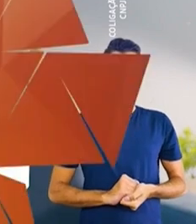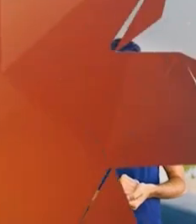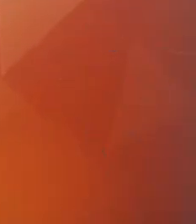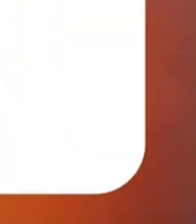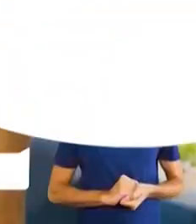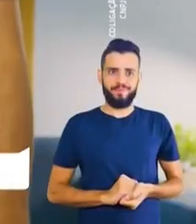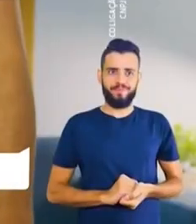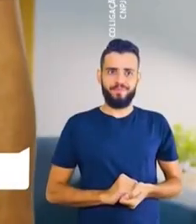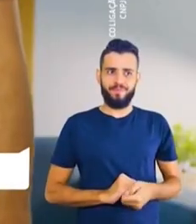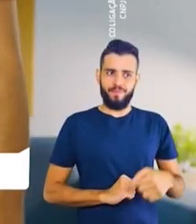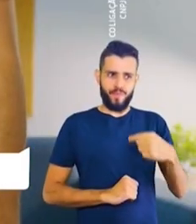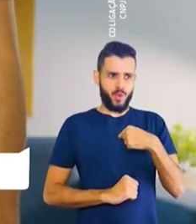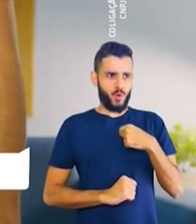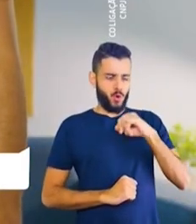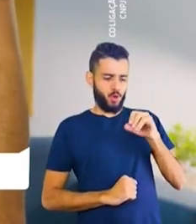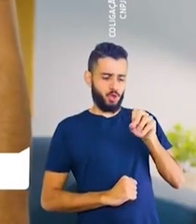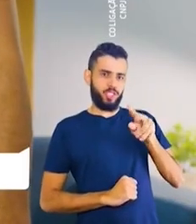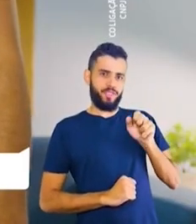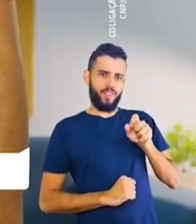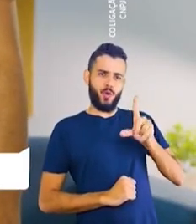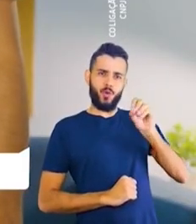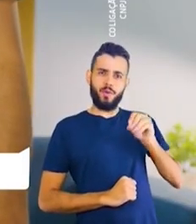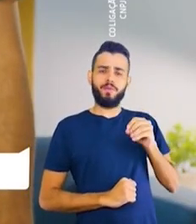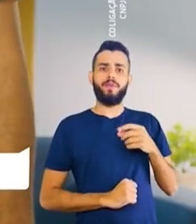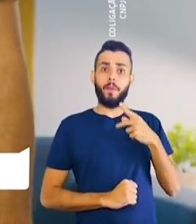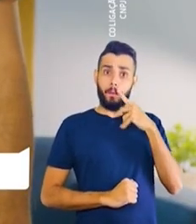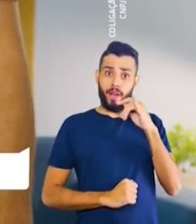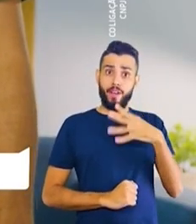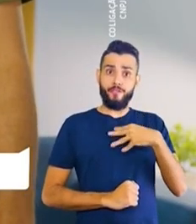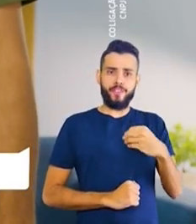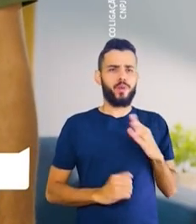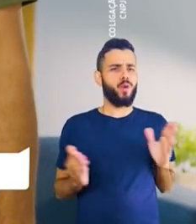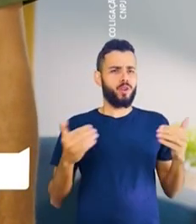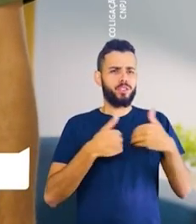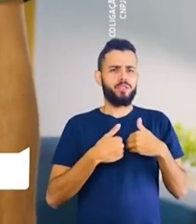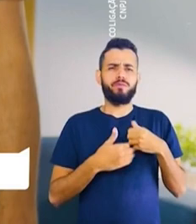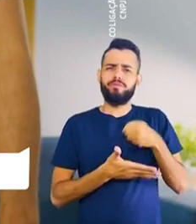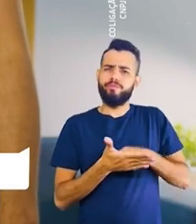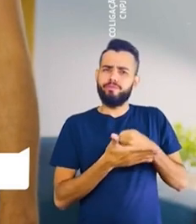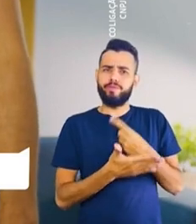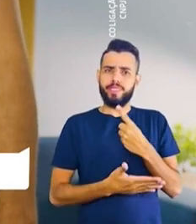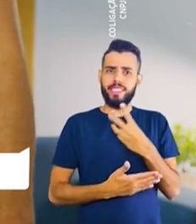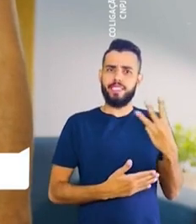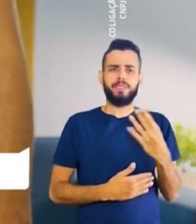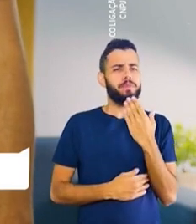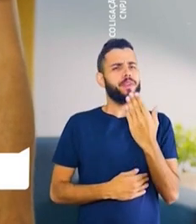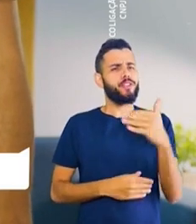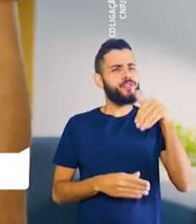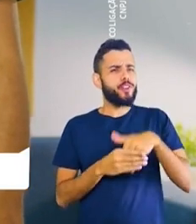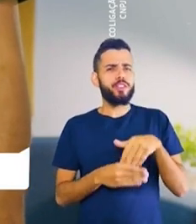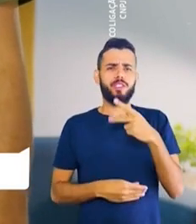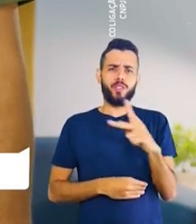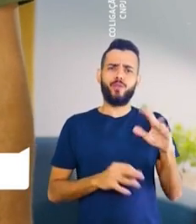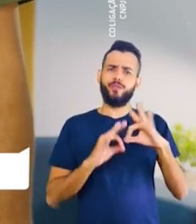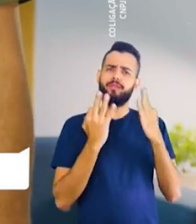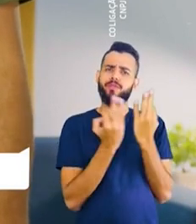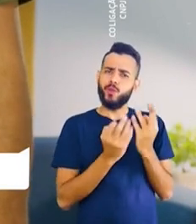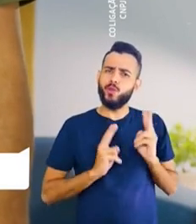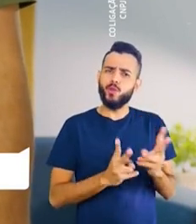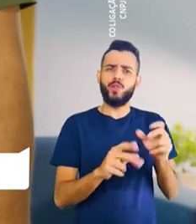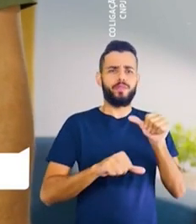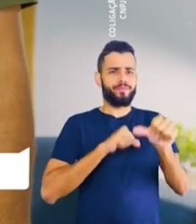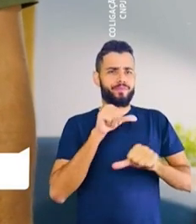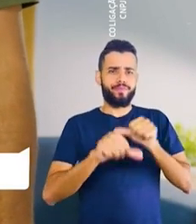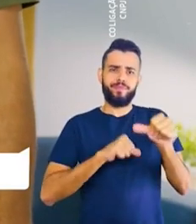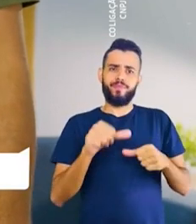45. Sou Josvaldo da Ecoterapia, pai de autista, vim lutando há 13 anos. Peço o seu voto para continuar mudando a vida de muitas famílias.